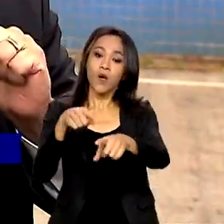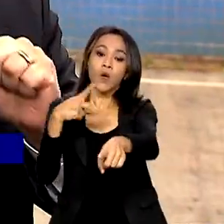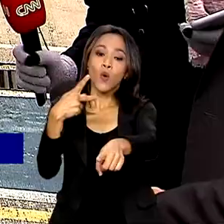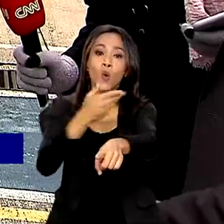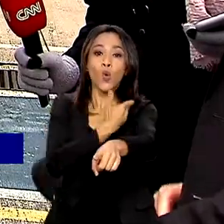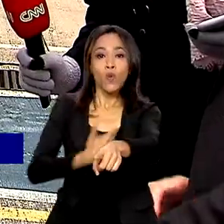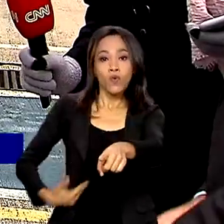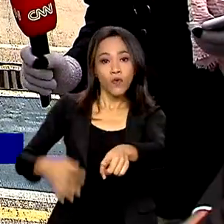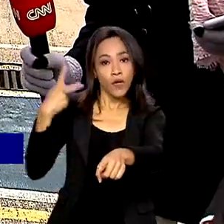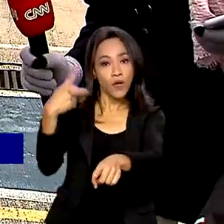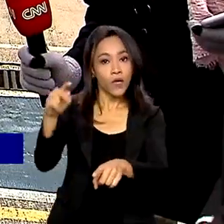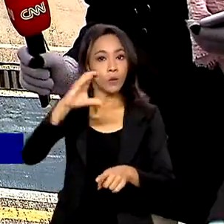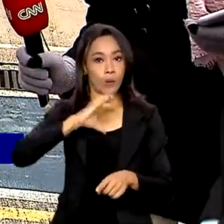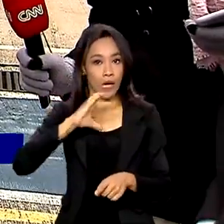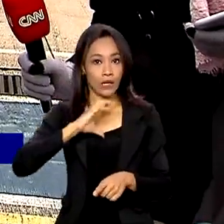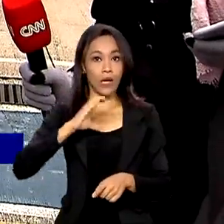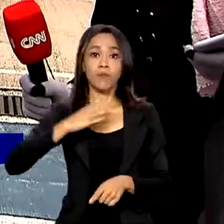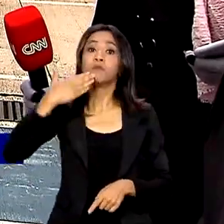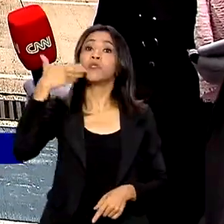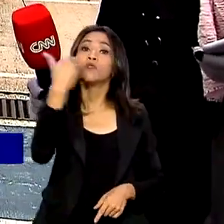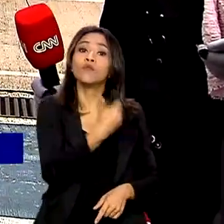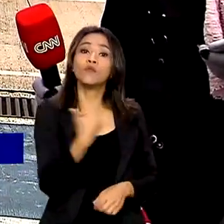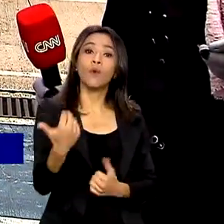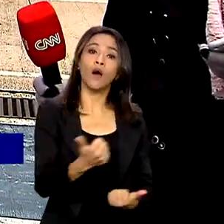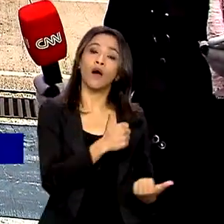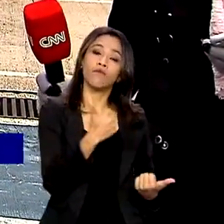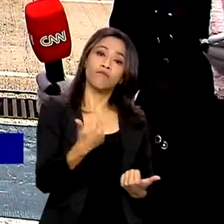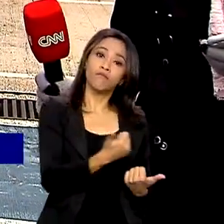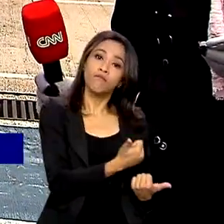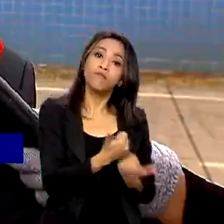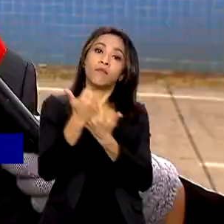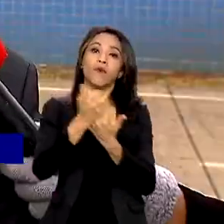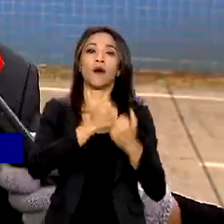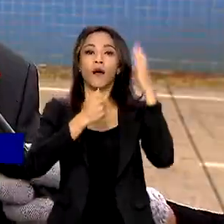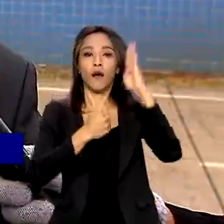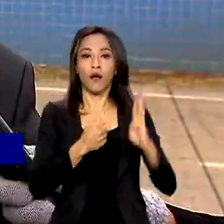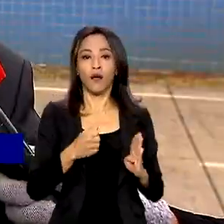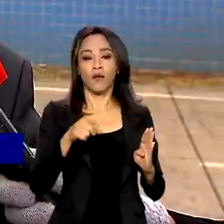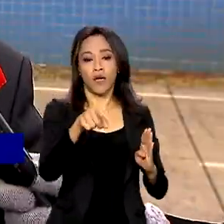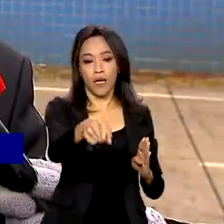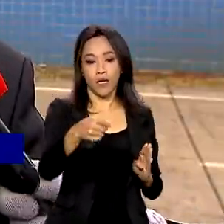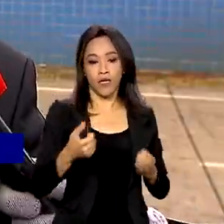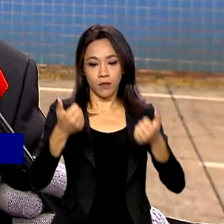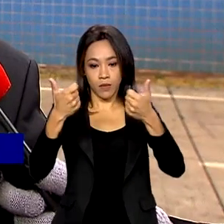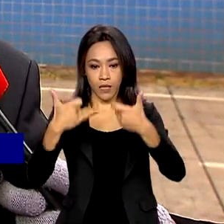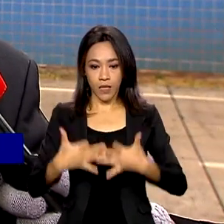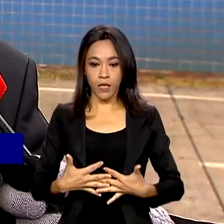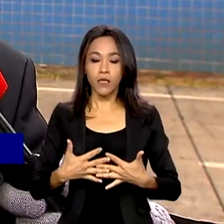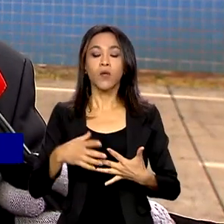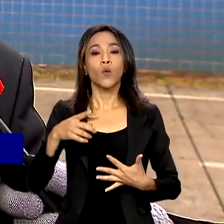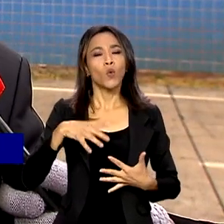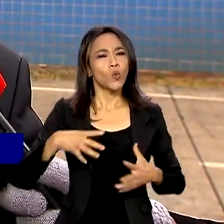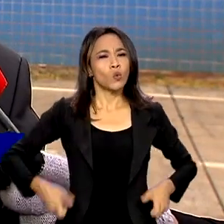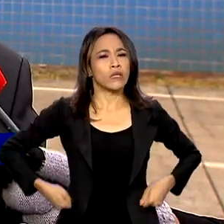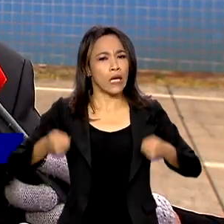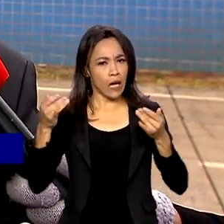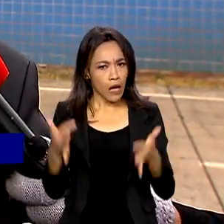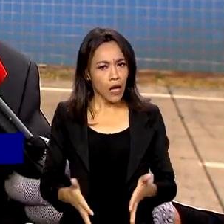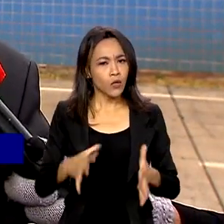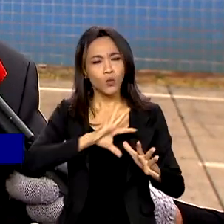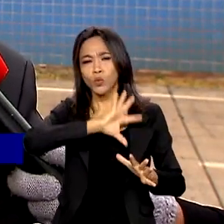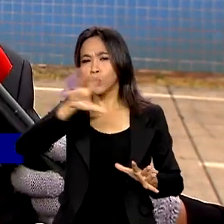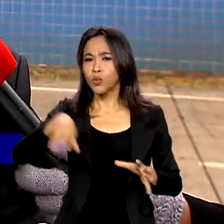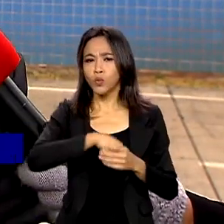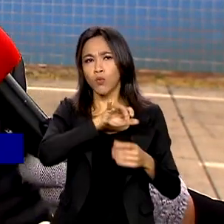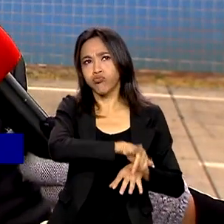canadense, que vai arcar com todos os custos da operação. Os custos ficarão com o governo do Canadá, inclusive o